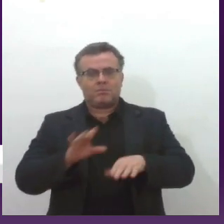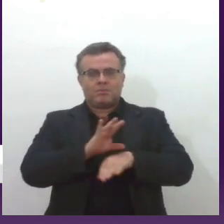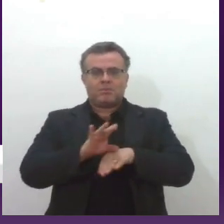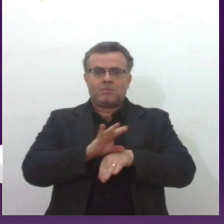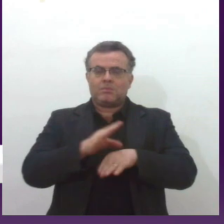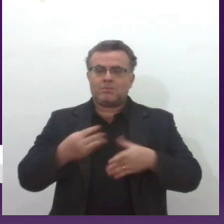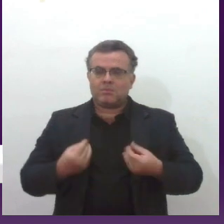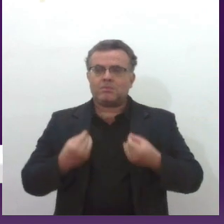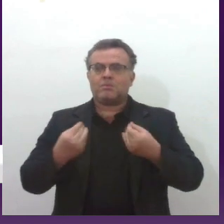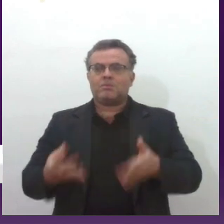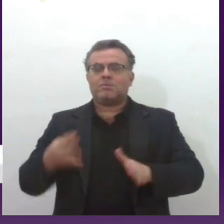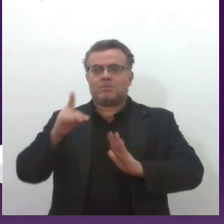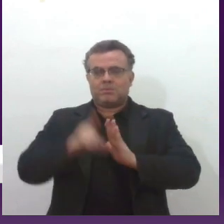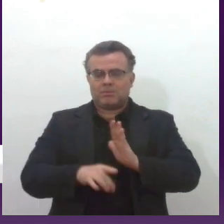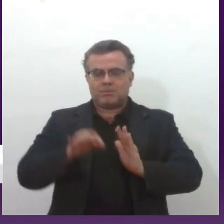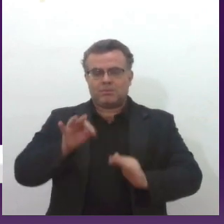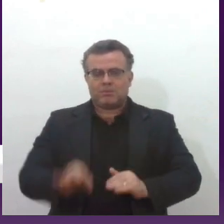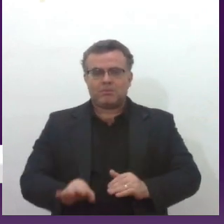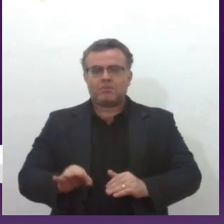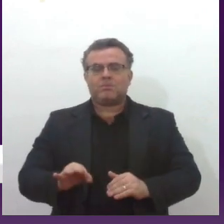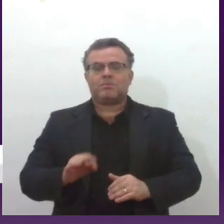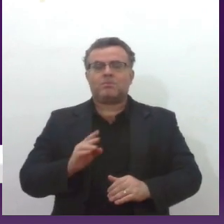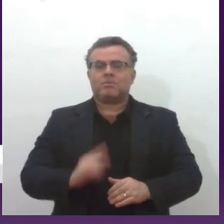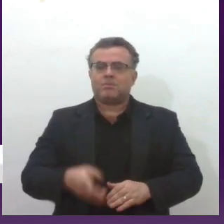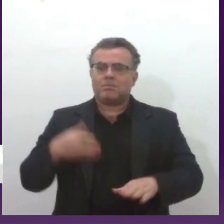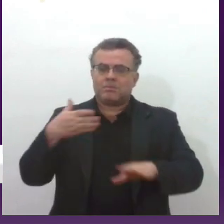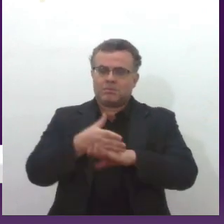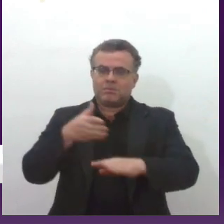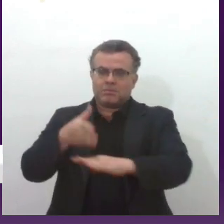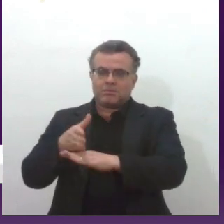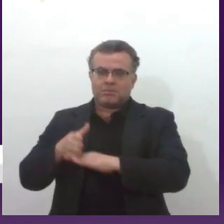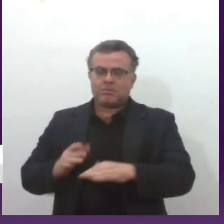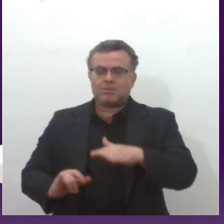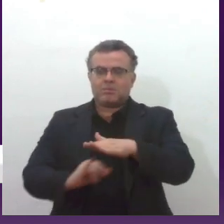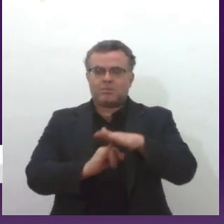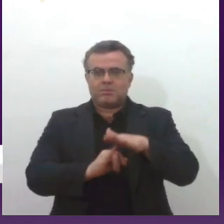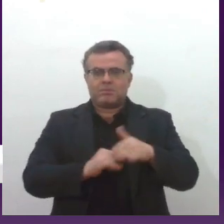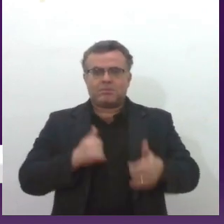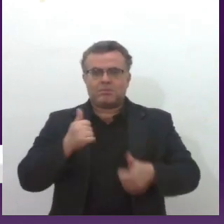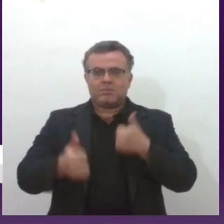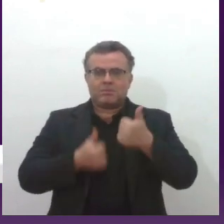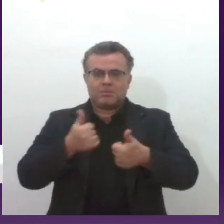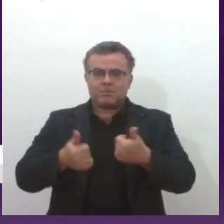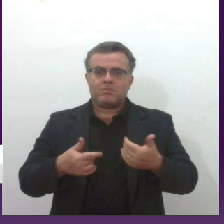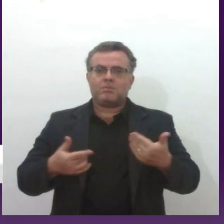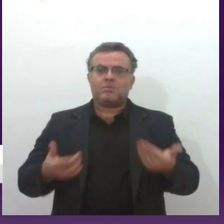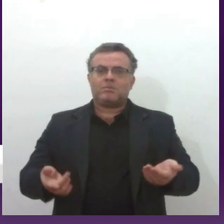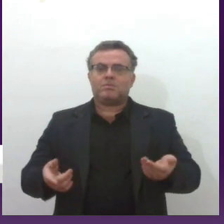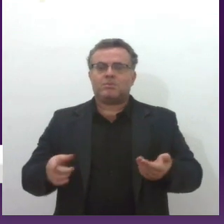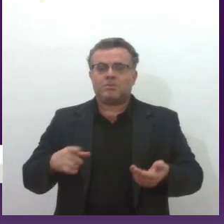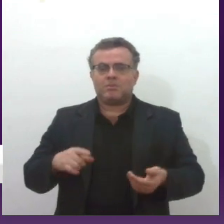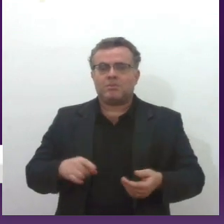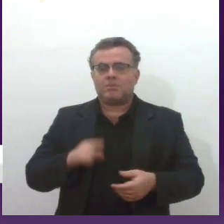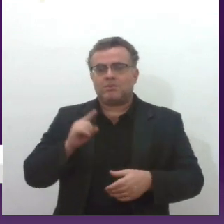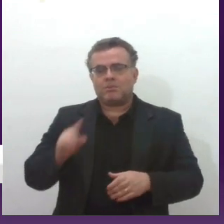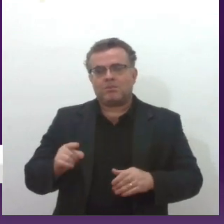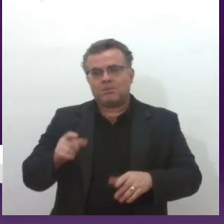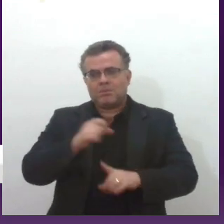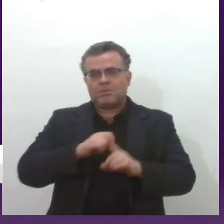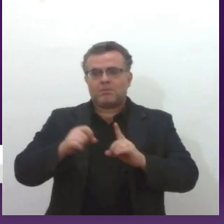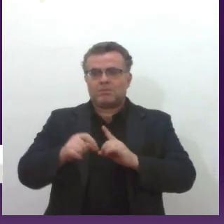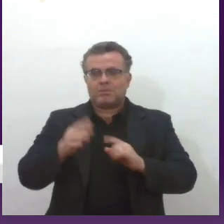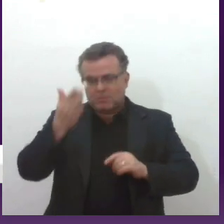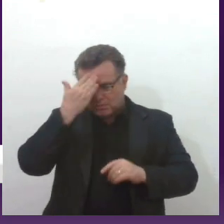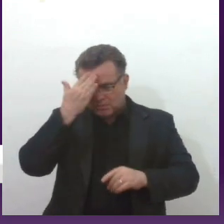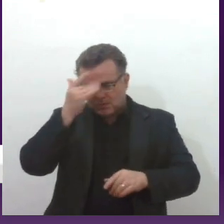dá o direito a ingressar nas instituições, a fazermos parte dessas instituições, ela entende, a sociedade entende que